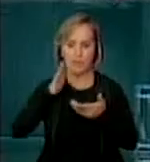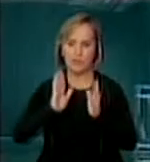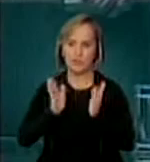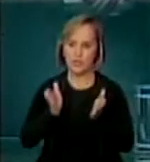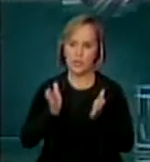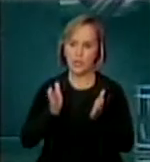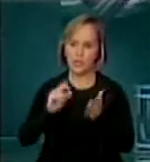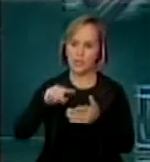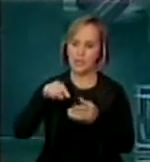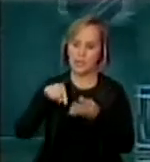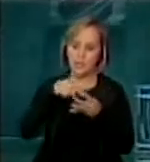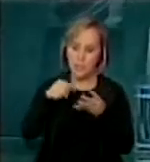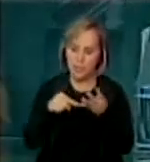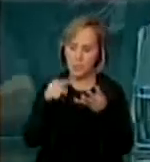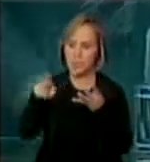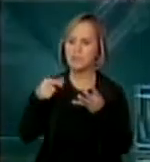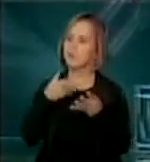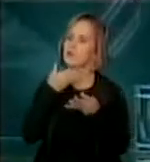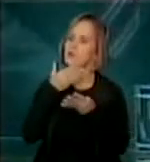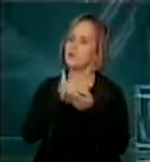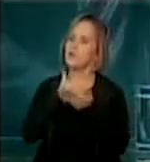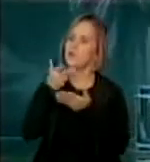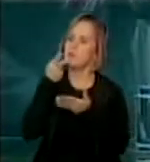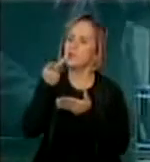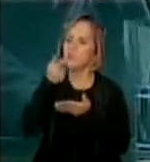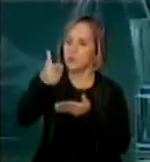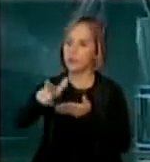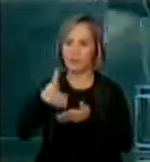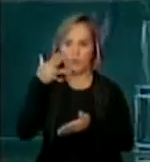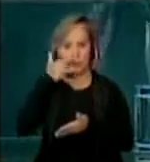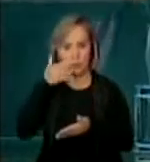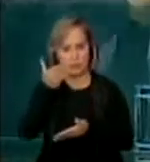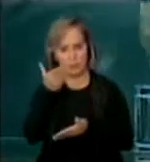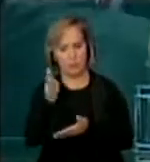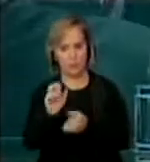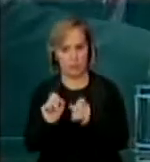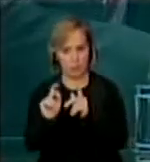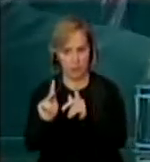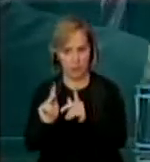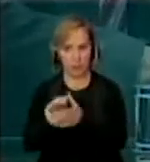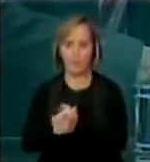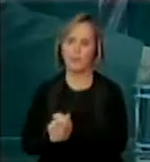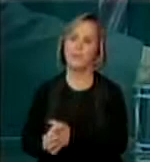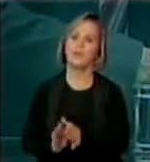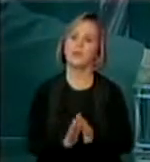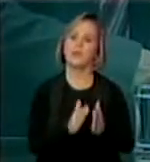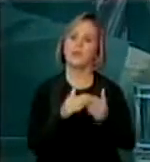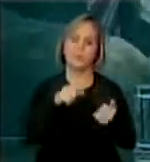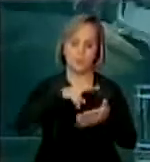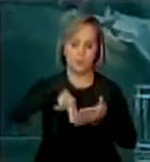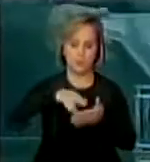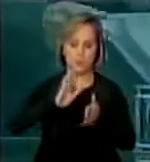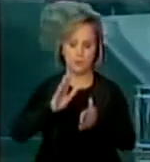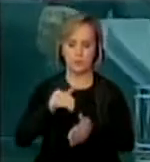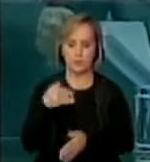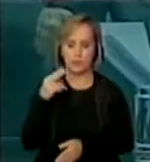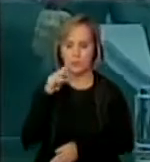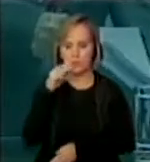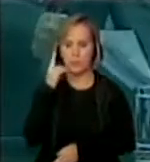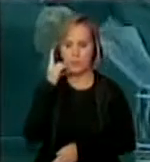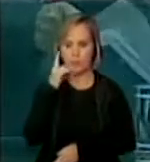...da palavra, Exª, nós começaremos novamente, retomaremos o pequeno expediente. Então, para dar como lido, deputado Ivan Valente.